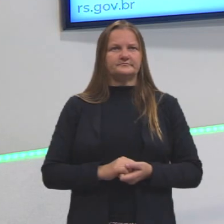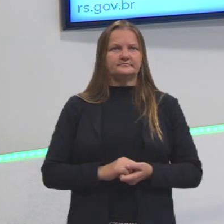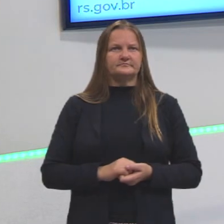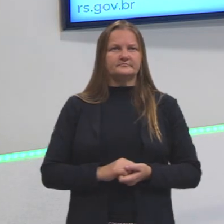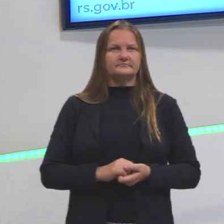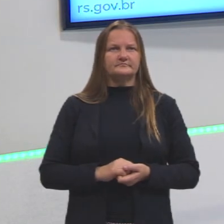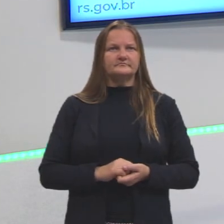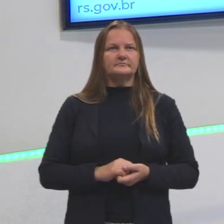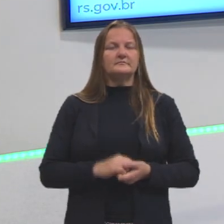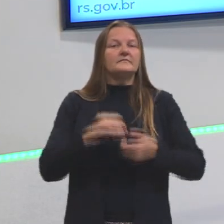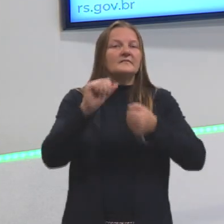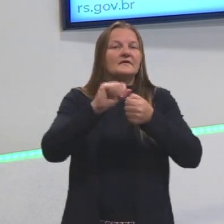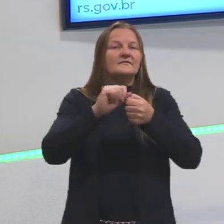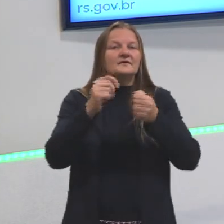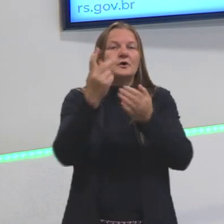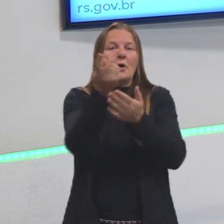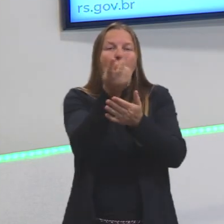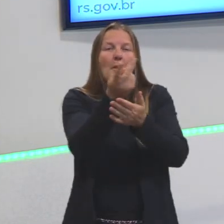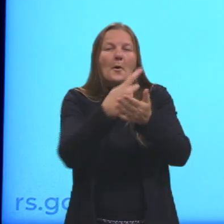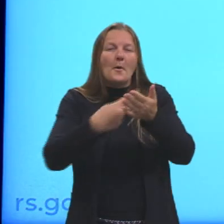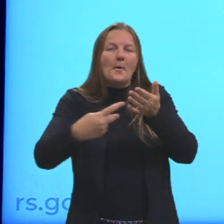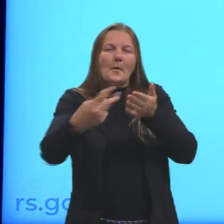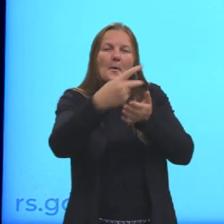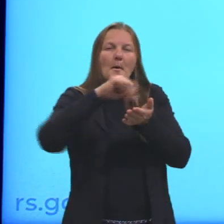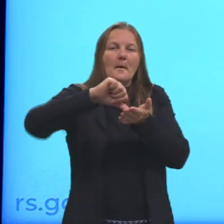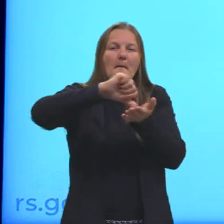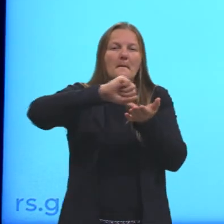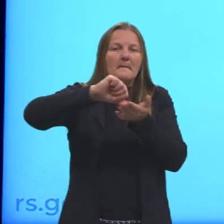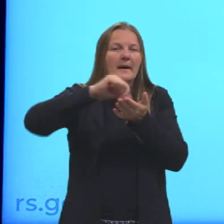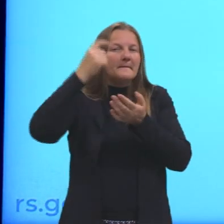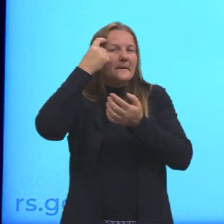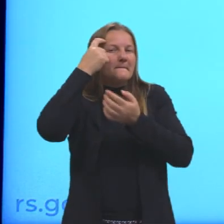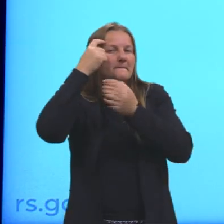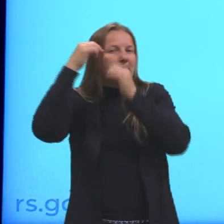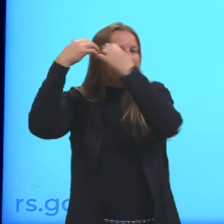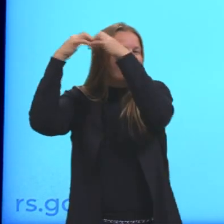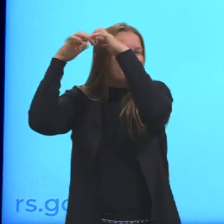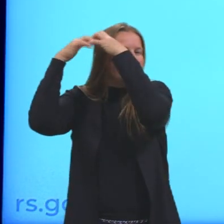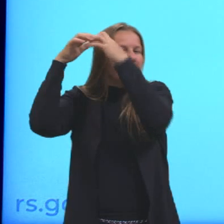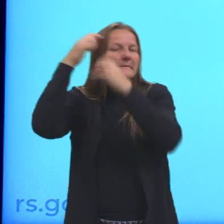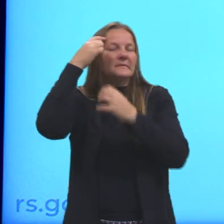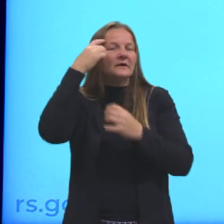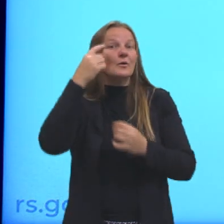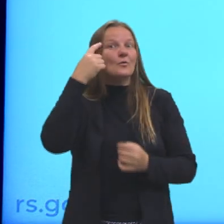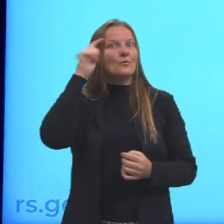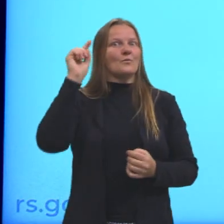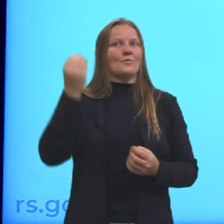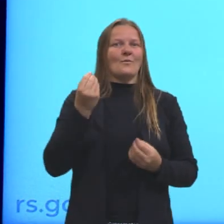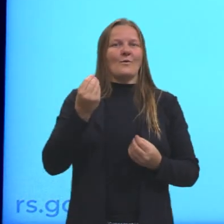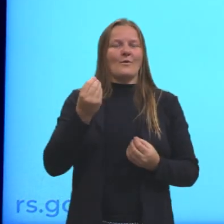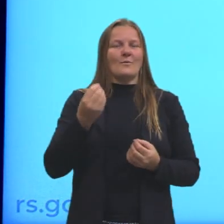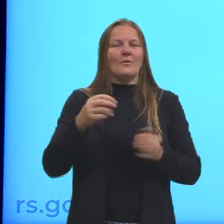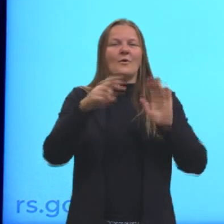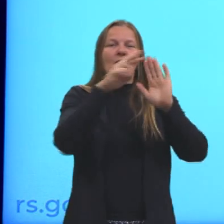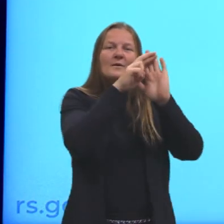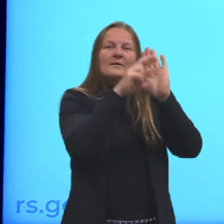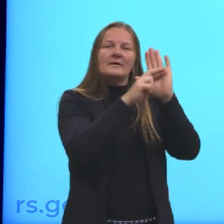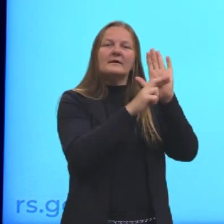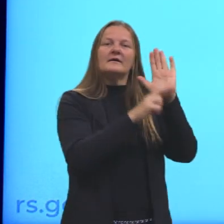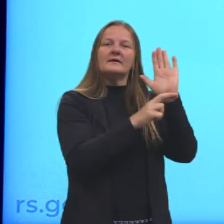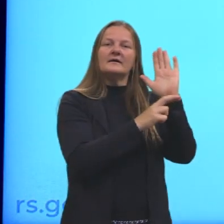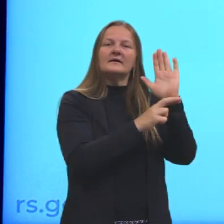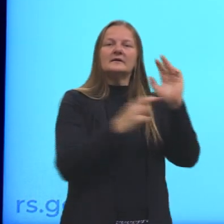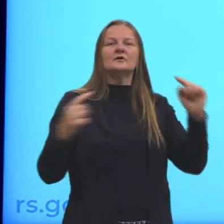Eu fiz aqui um mapa mental para vocês terem mais ou menos uma ideia das regras que